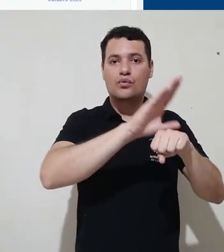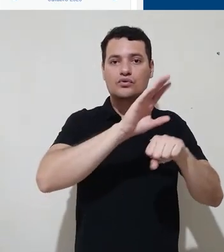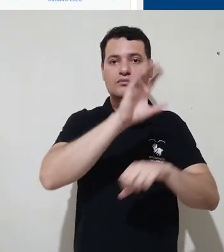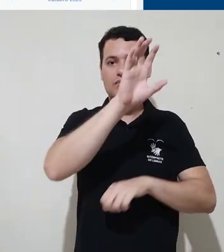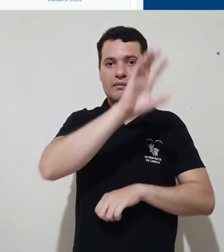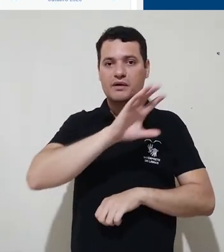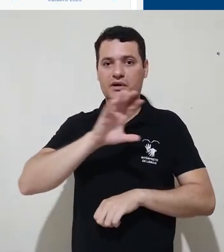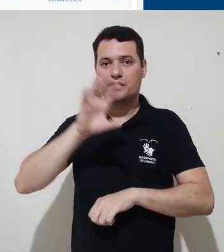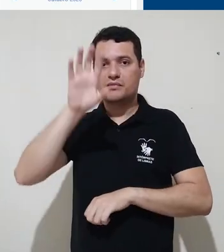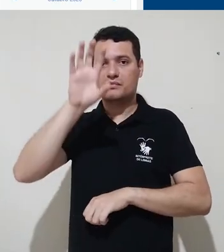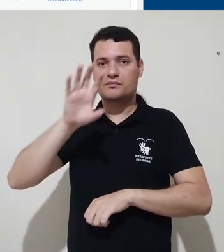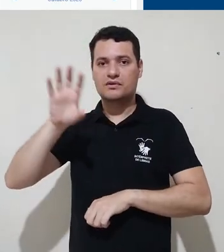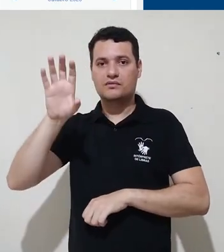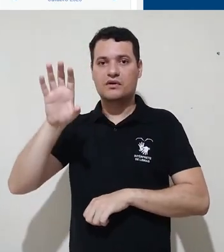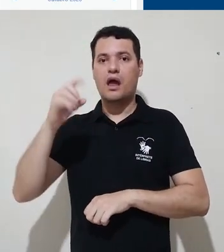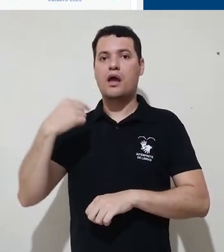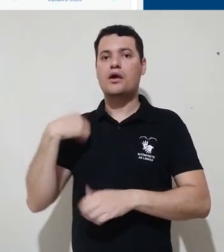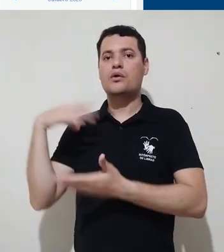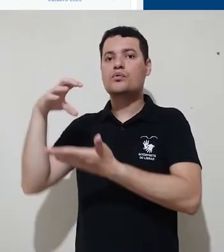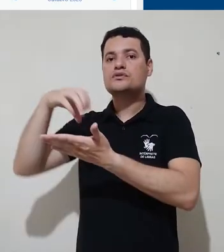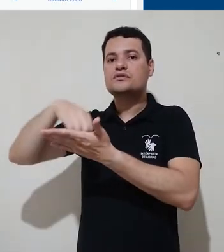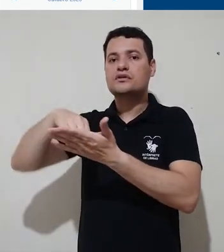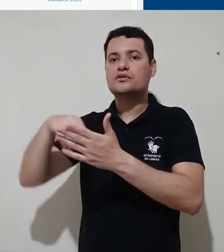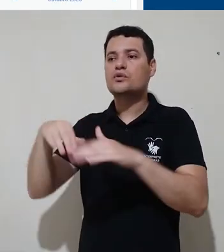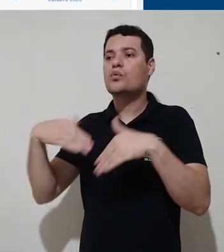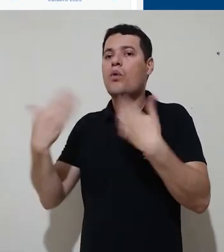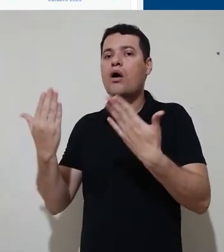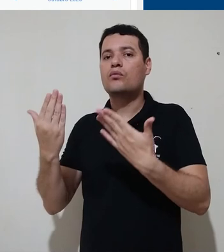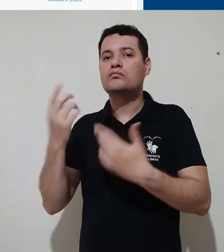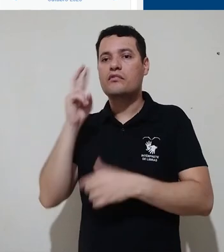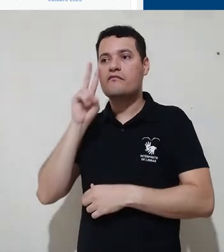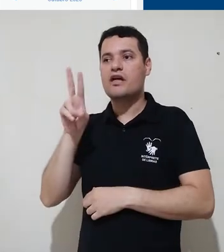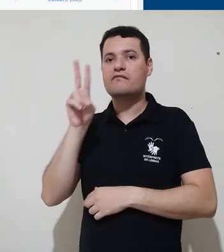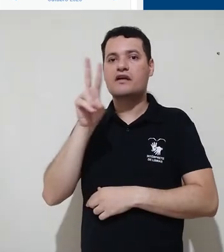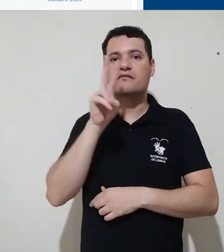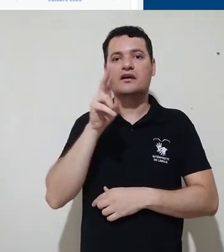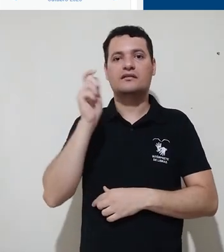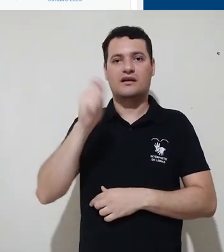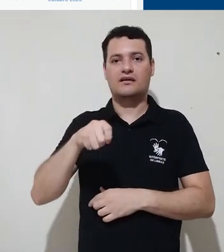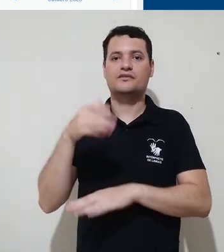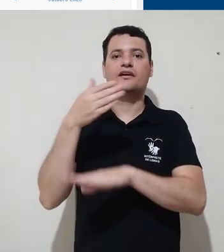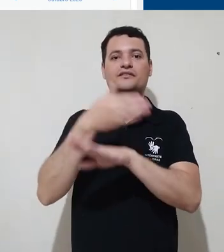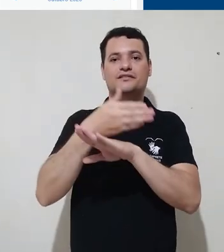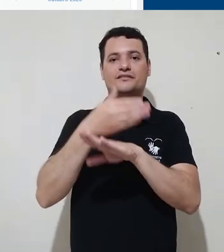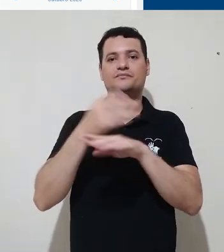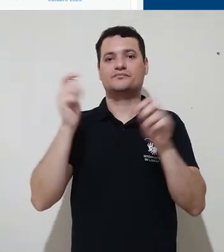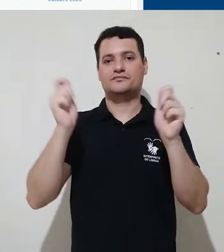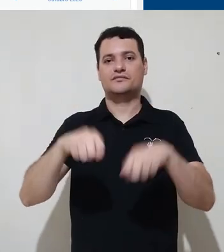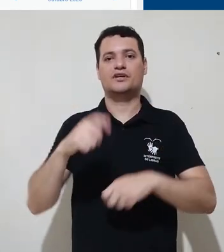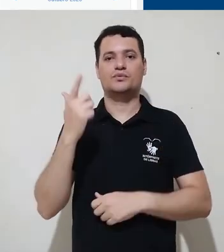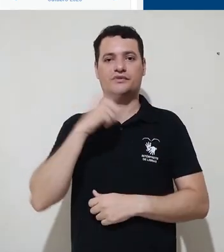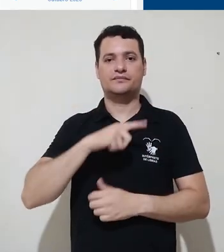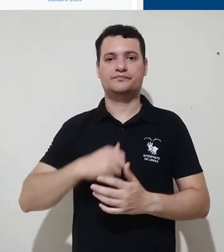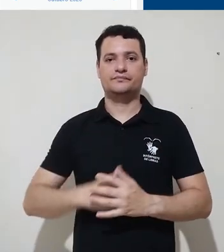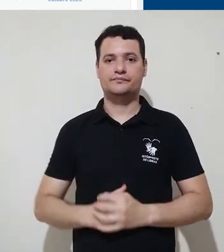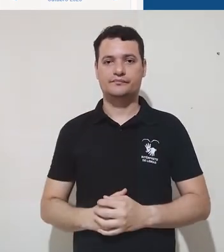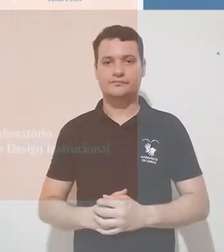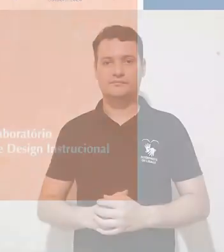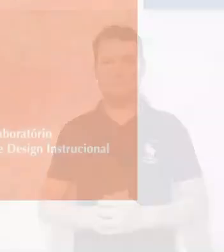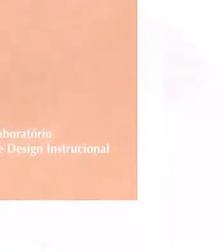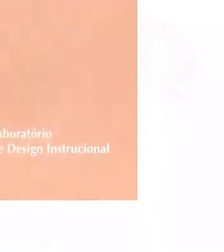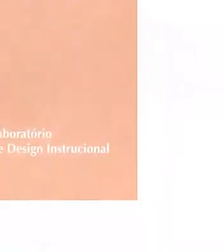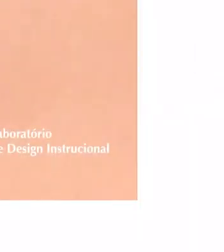daqui nós poderíamos, por exemplo, localizar os cursos nos quais estamos inscritos e poderíamos fazer acesso.